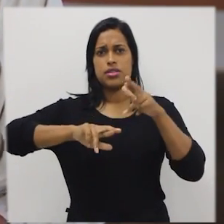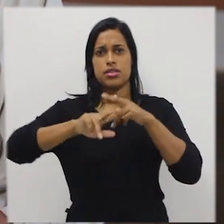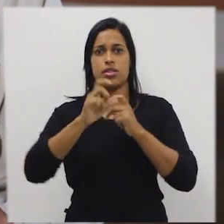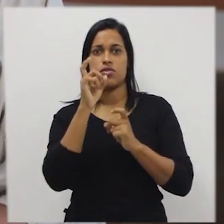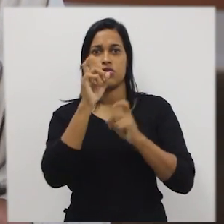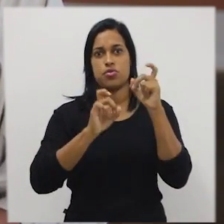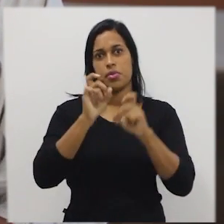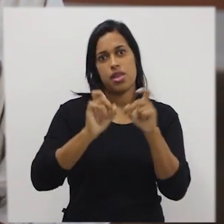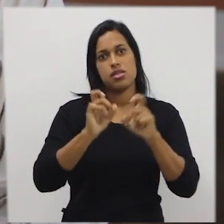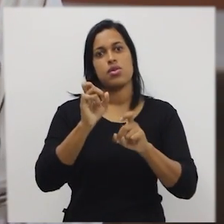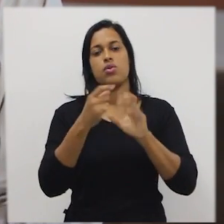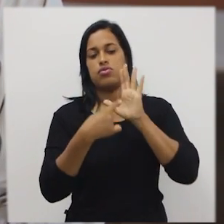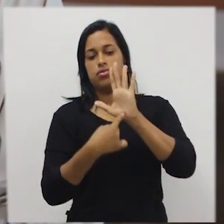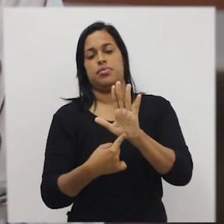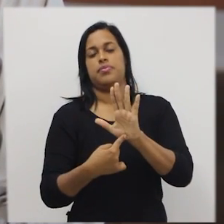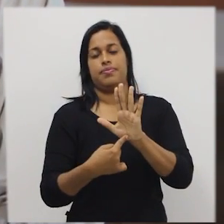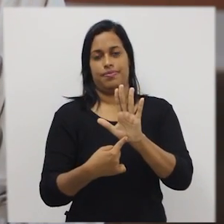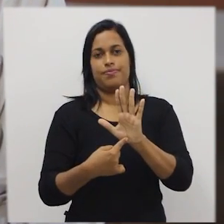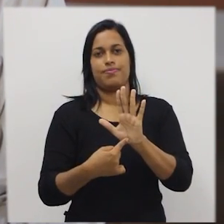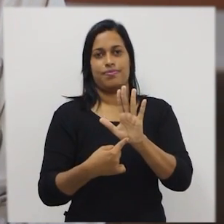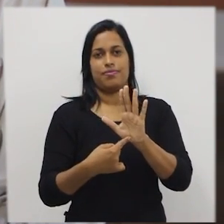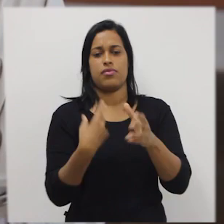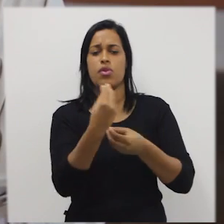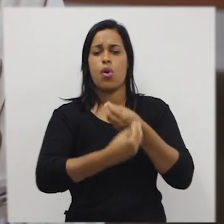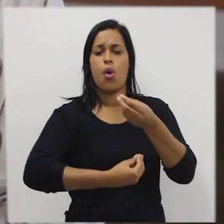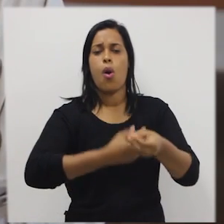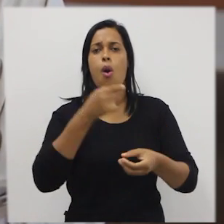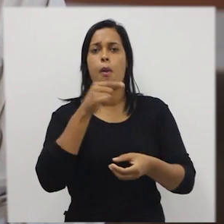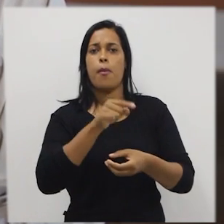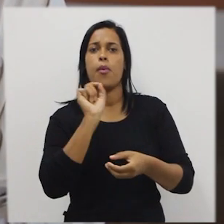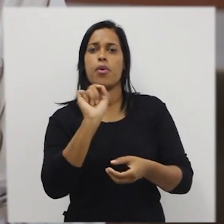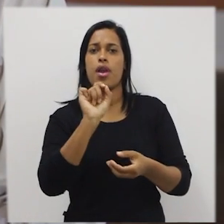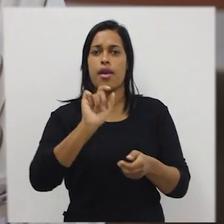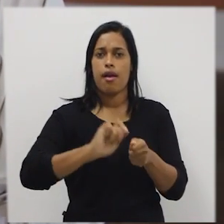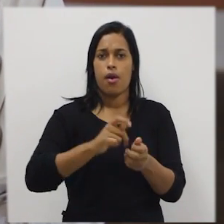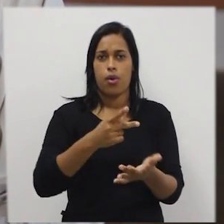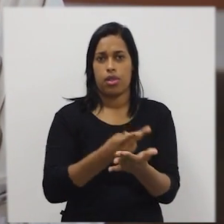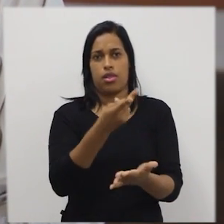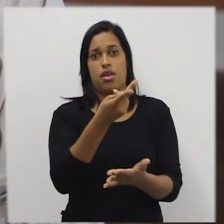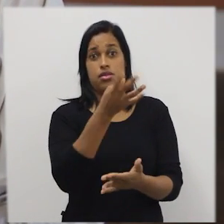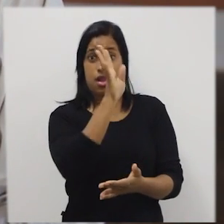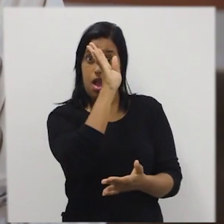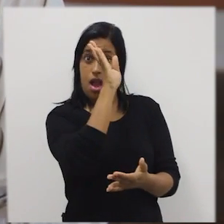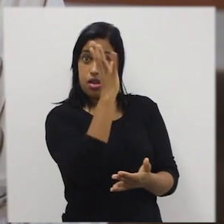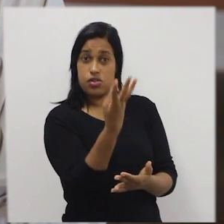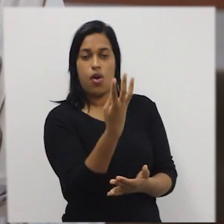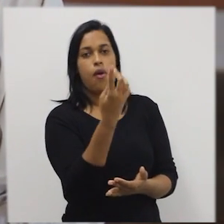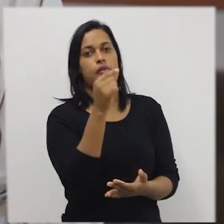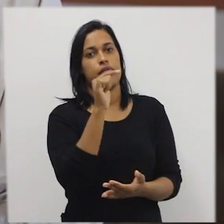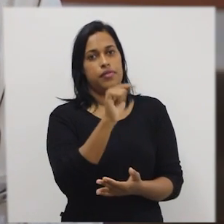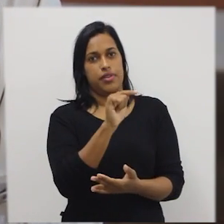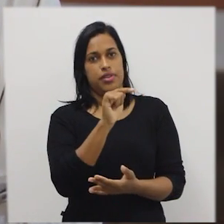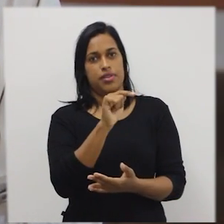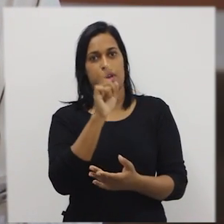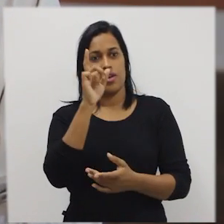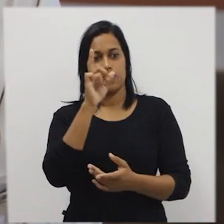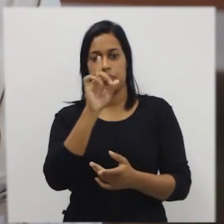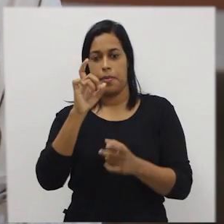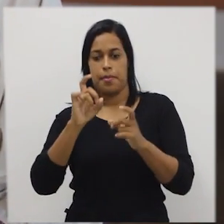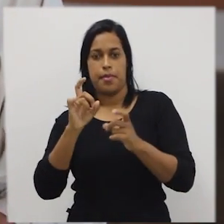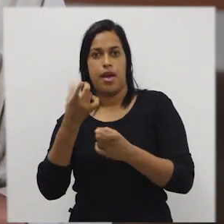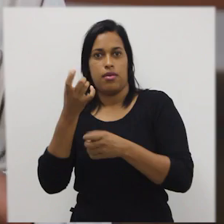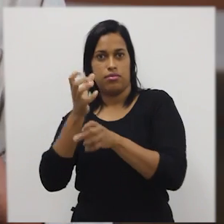para ser atribuída a variável. O que esse comando faz? Ele resolve a expressão que está do lado direito